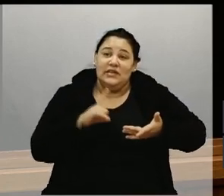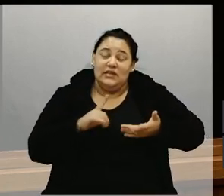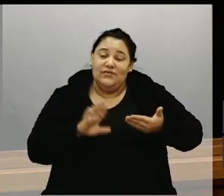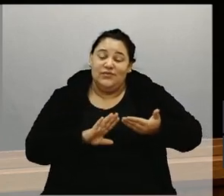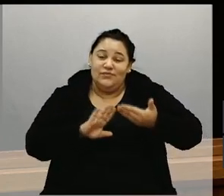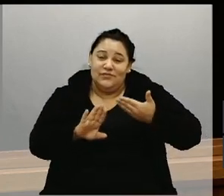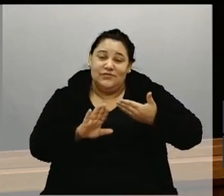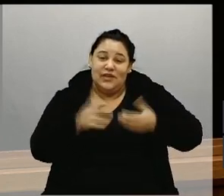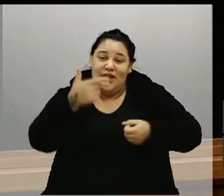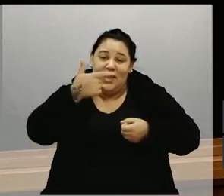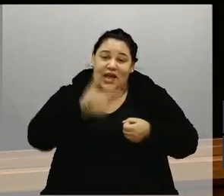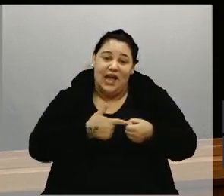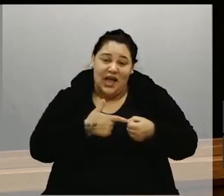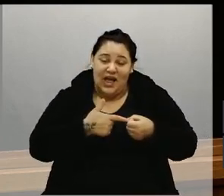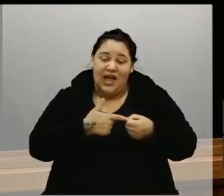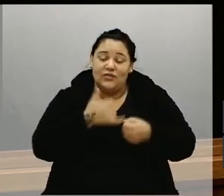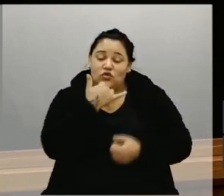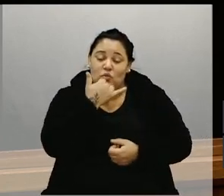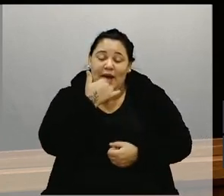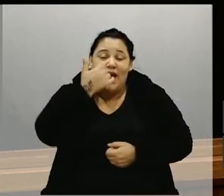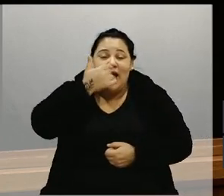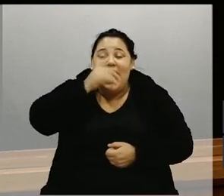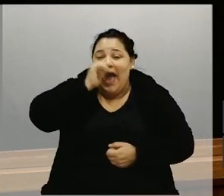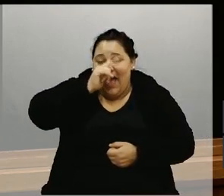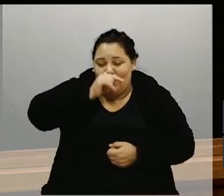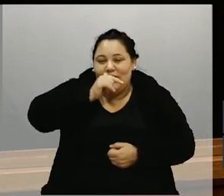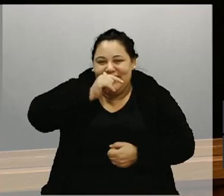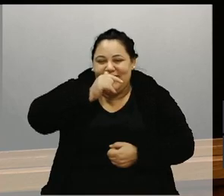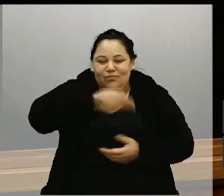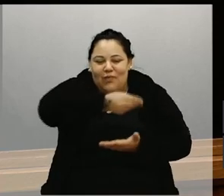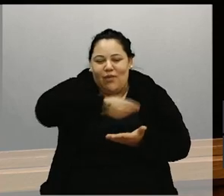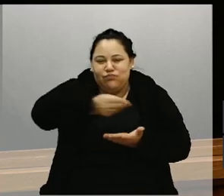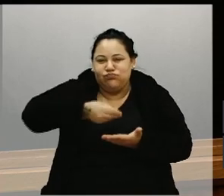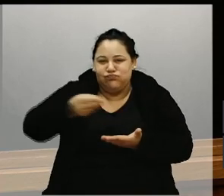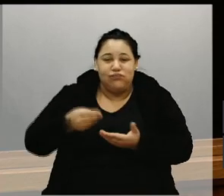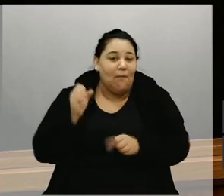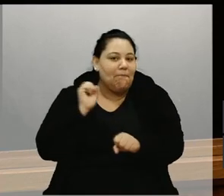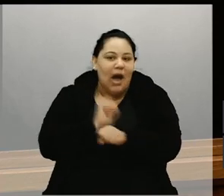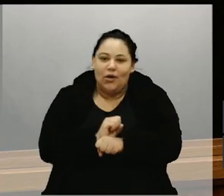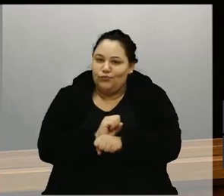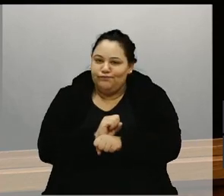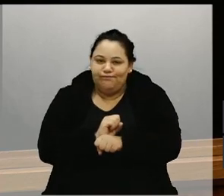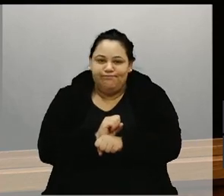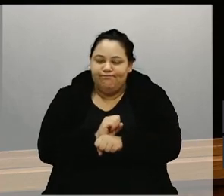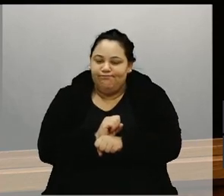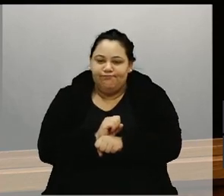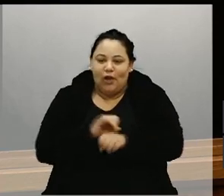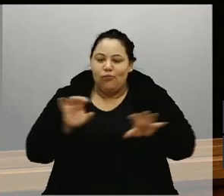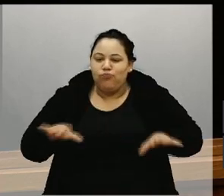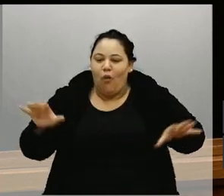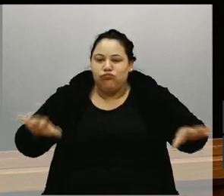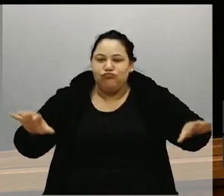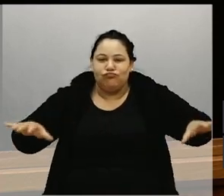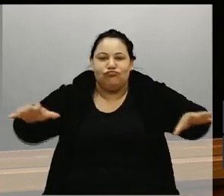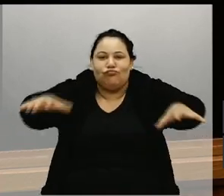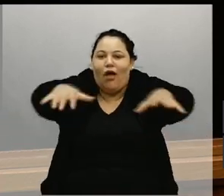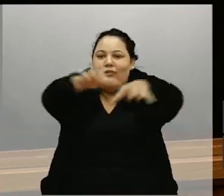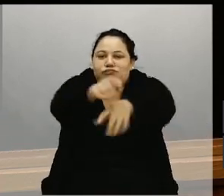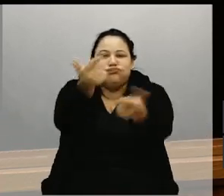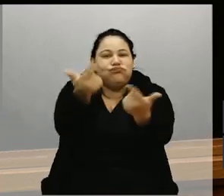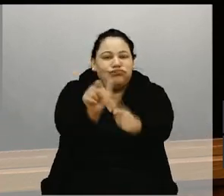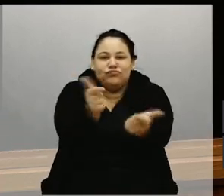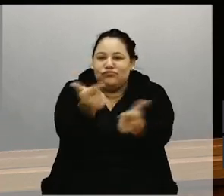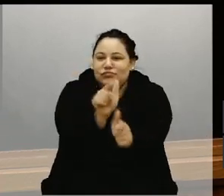fornecimento de água a diversos moradores dos bairros abastecidos pelo sistema, os parlamentares que o